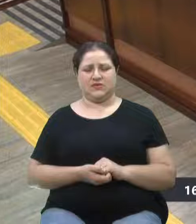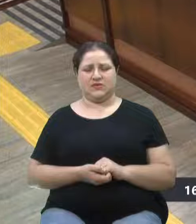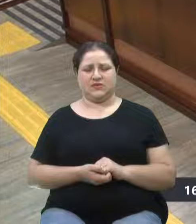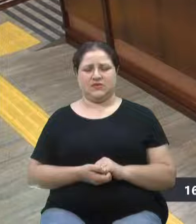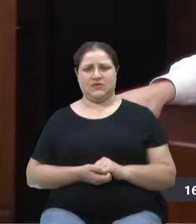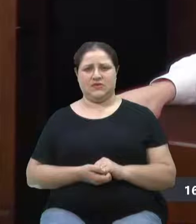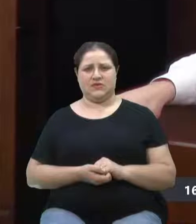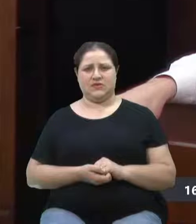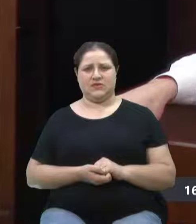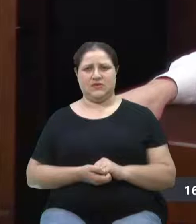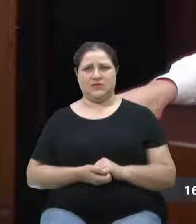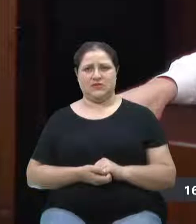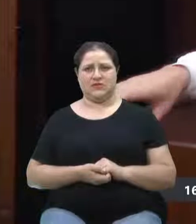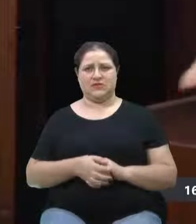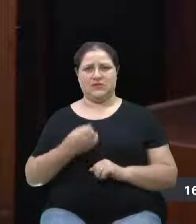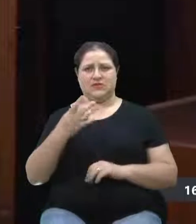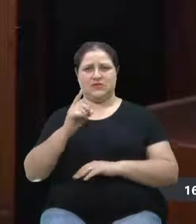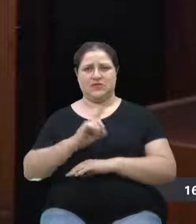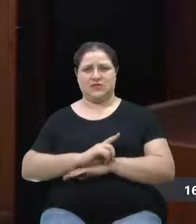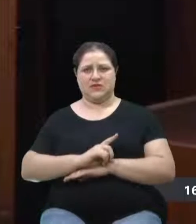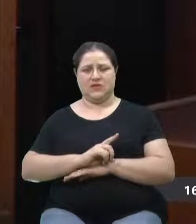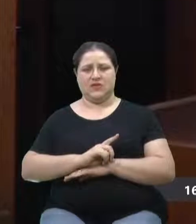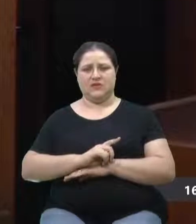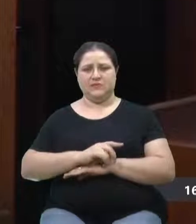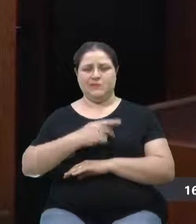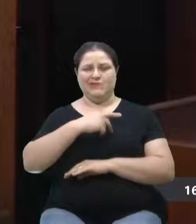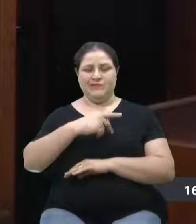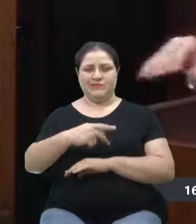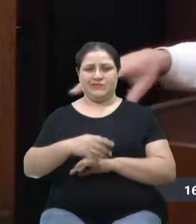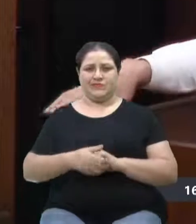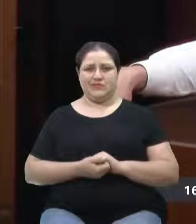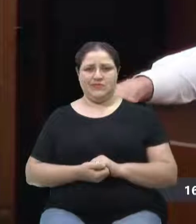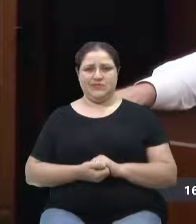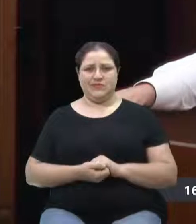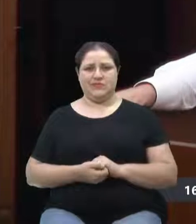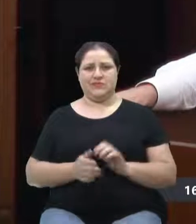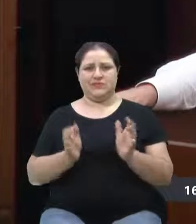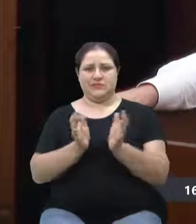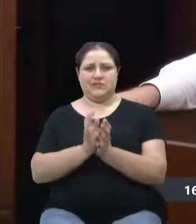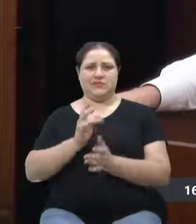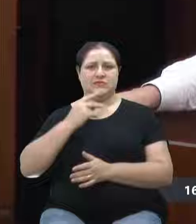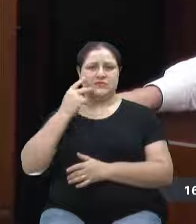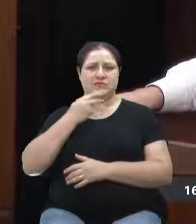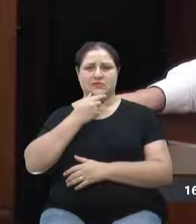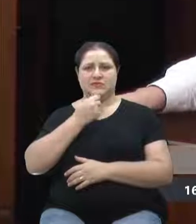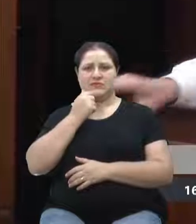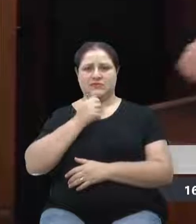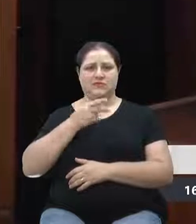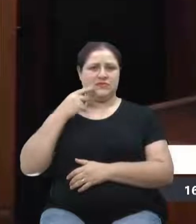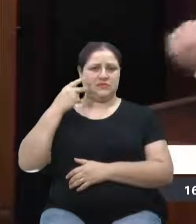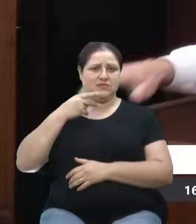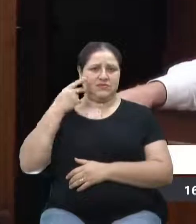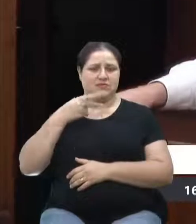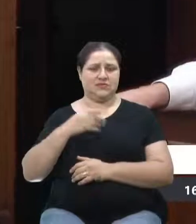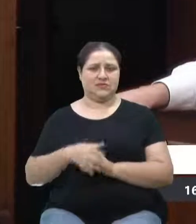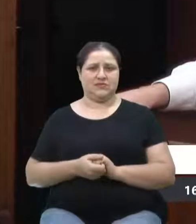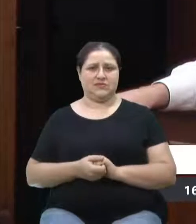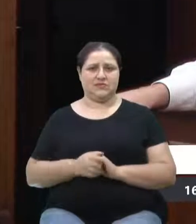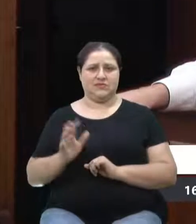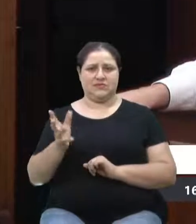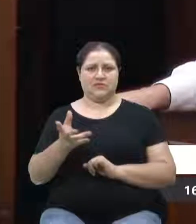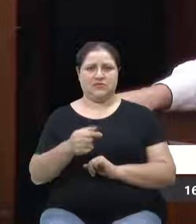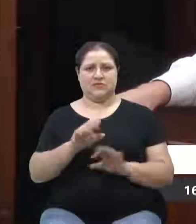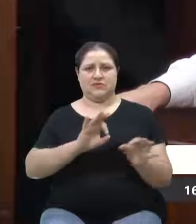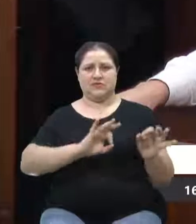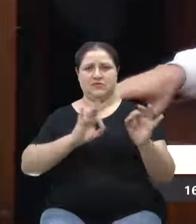Bom dia, presidente. Bom dia, colegas vereadoras, vereadores, pessoal que nos